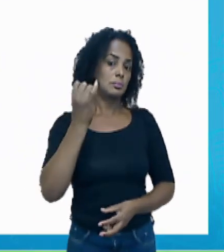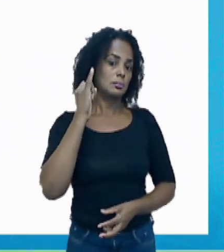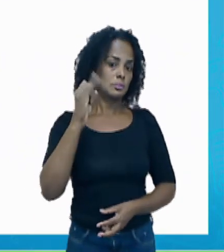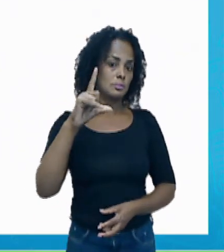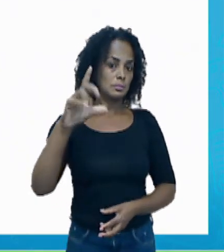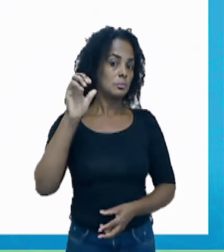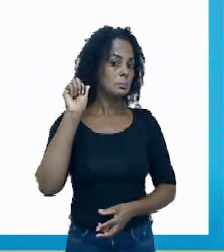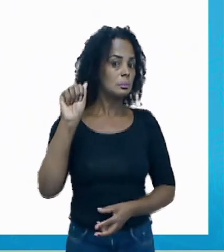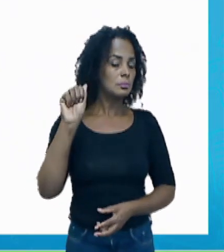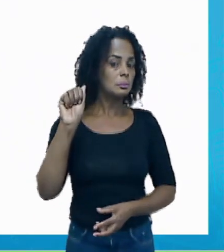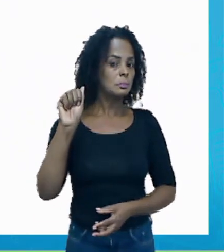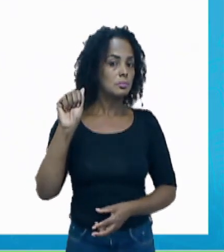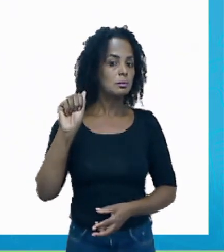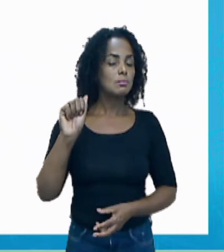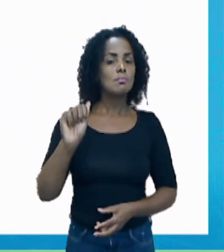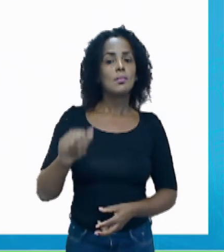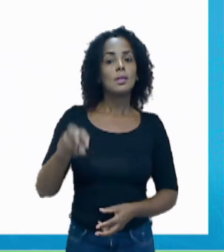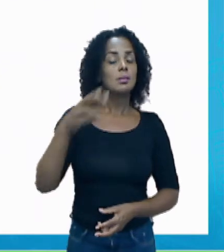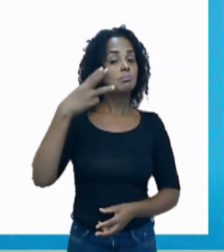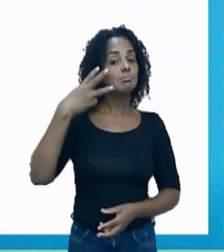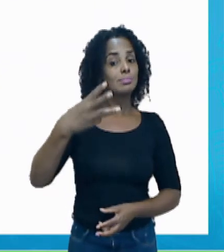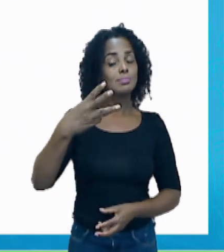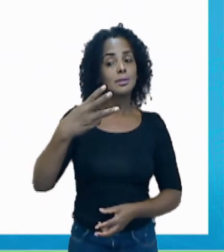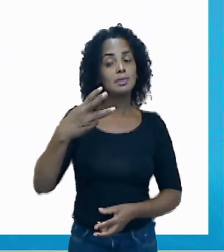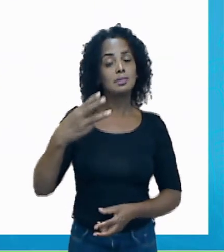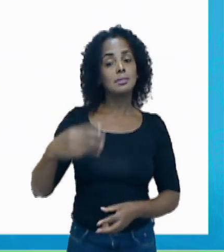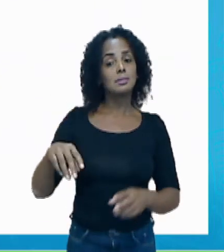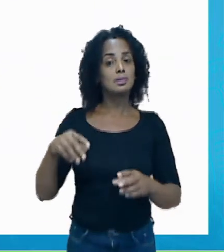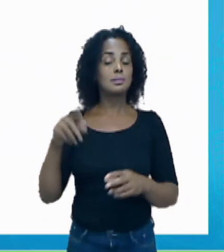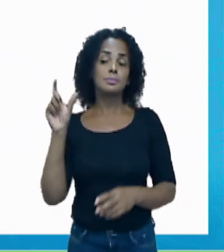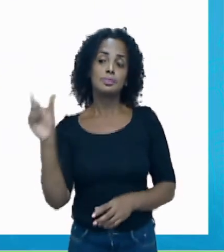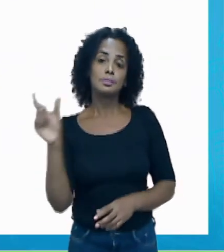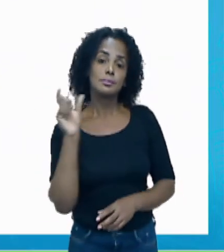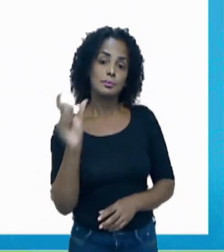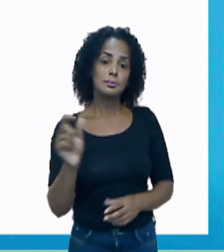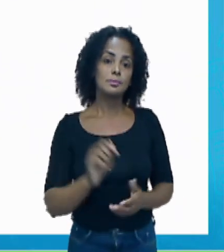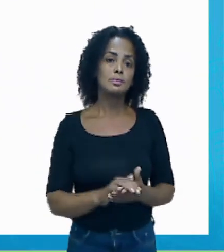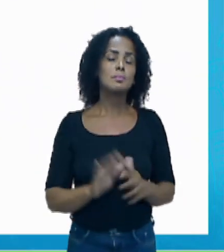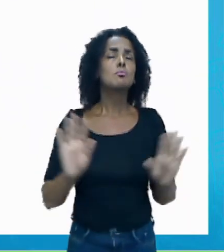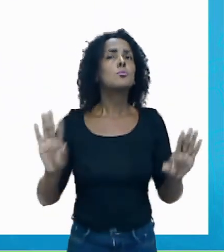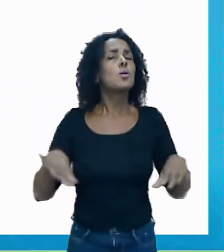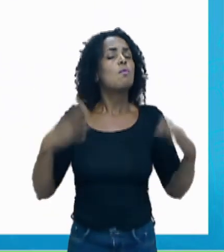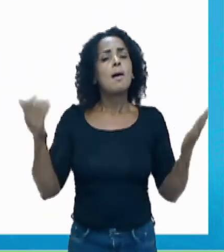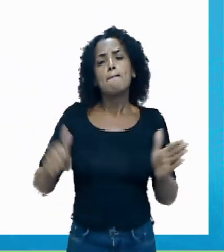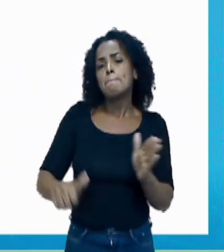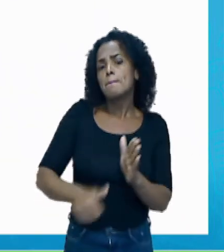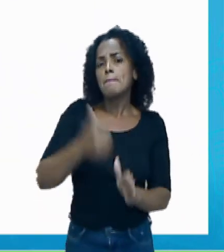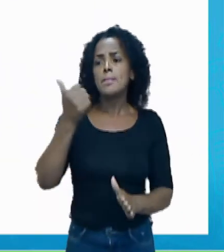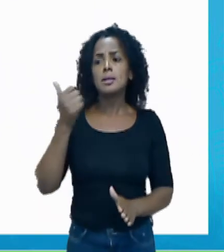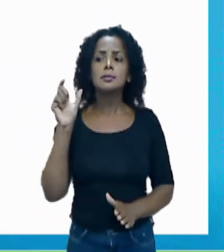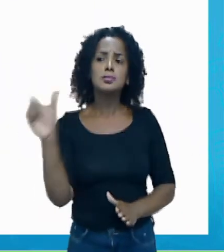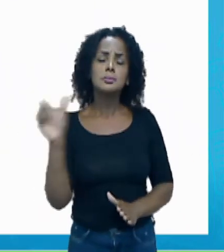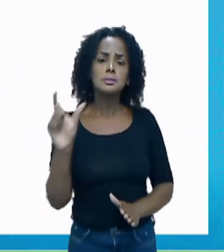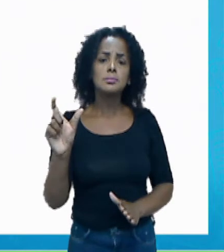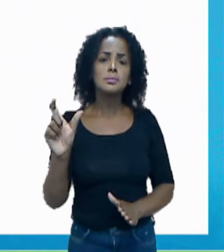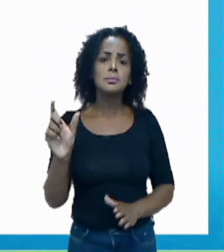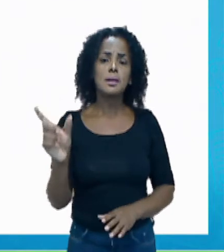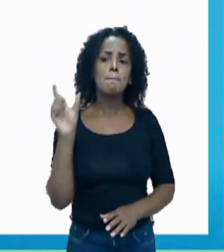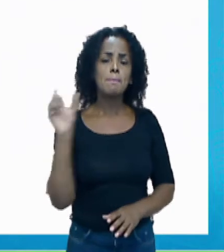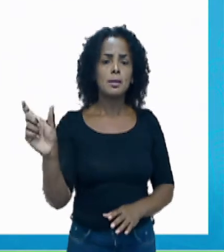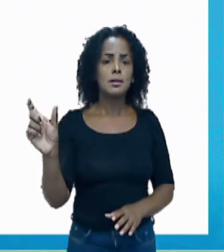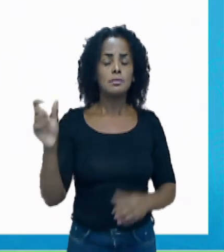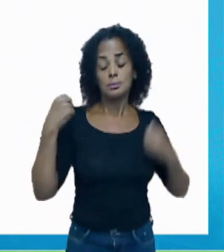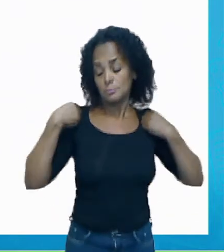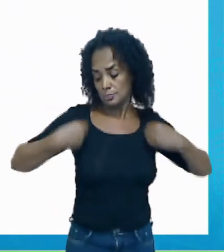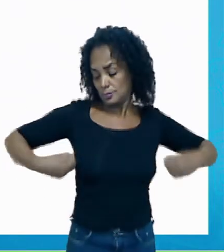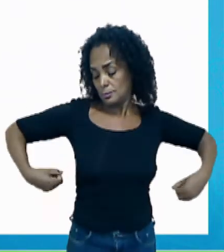Mochila. Três sílabas. Qual é a primeira sílaba da palavra mochila? Posso